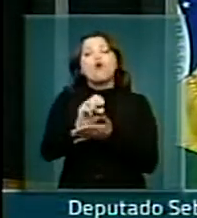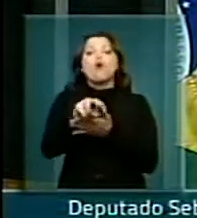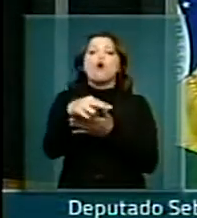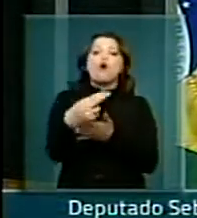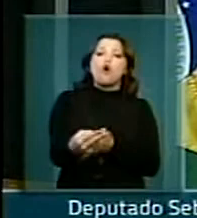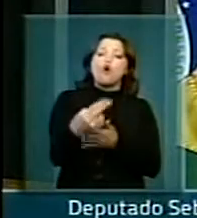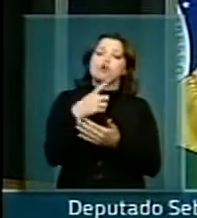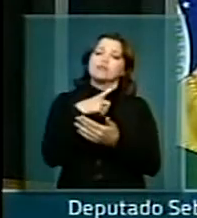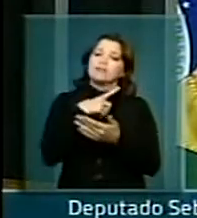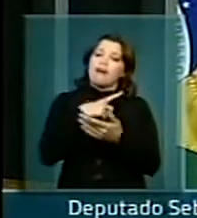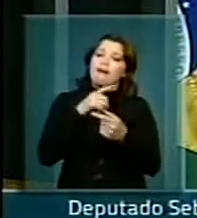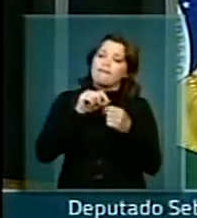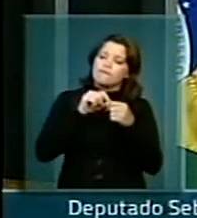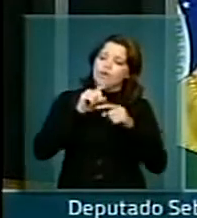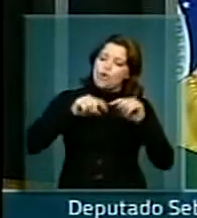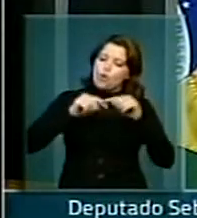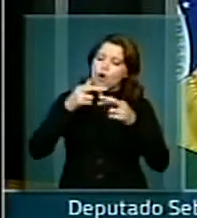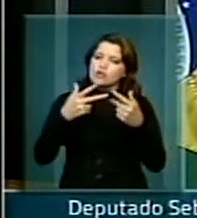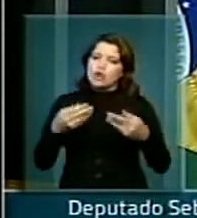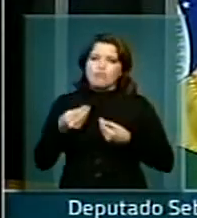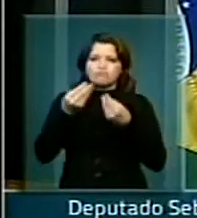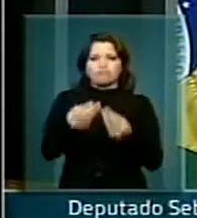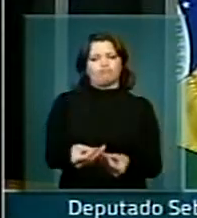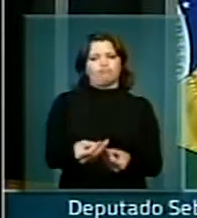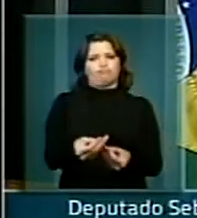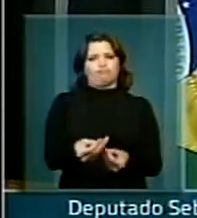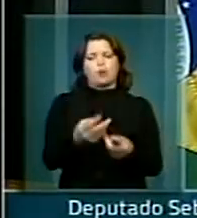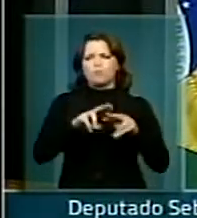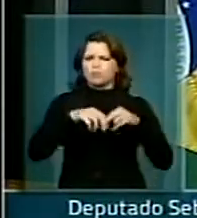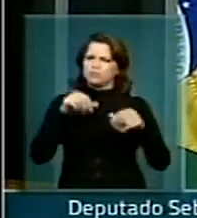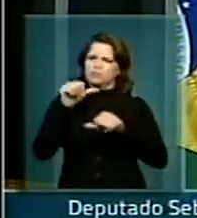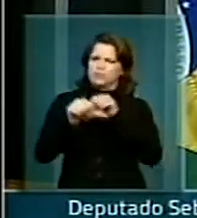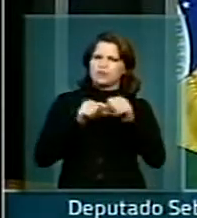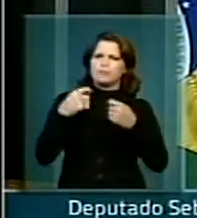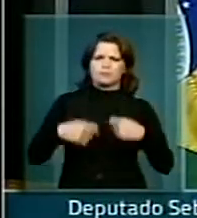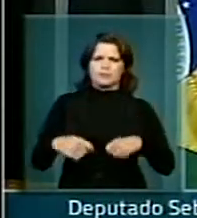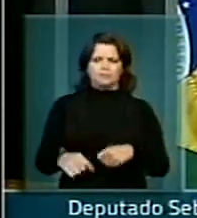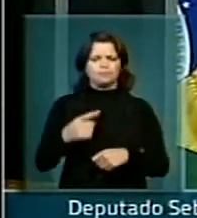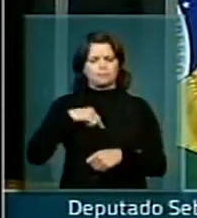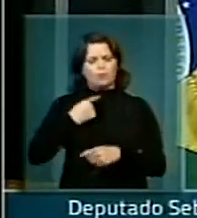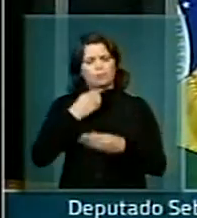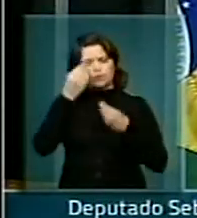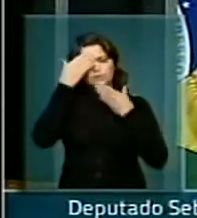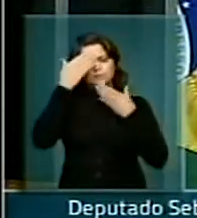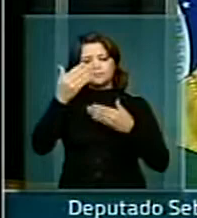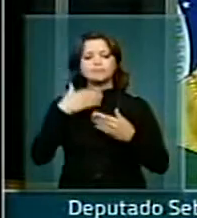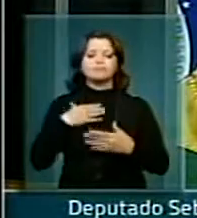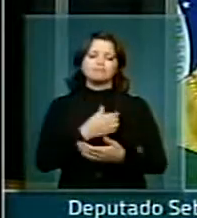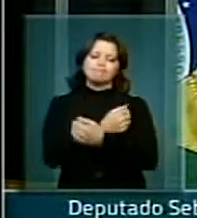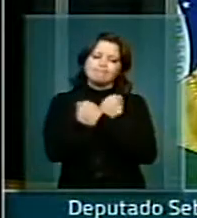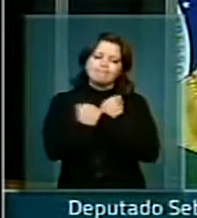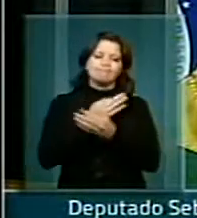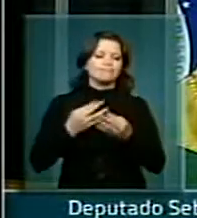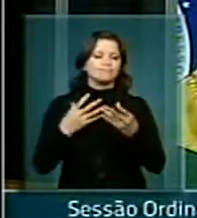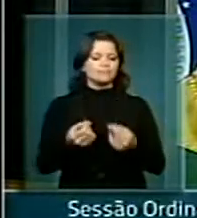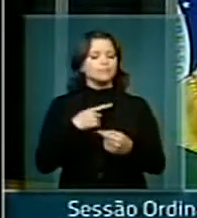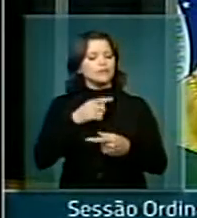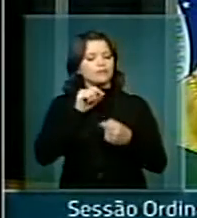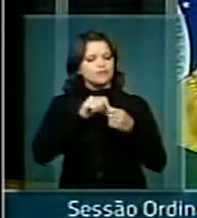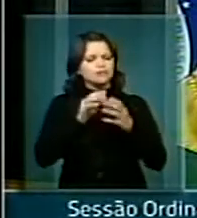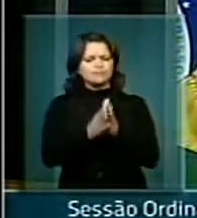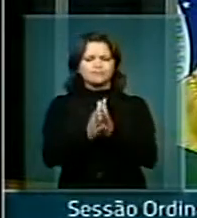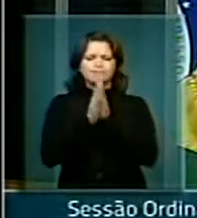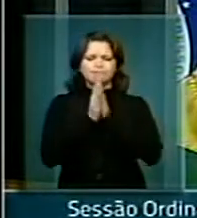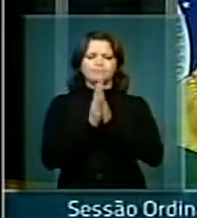tenha sido iniciada ou que o equipamento tenha sido entregue. Então, isso tem que mudar. Tempo, muito obrigado. Um abraço a todos. E faço este